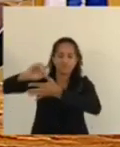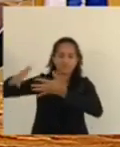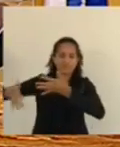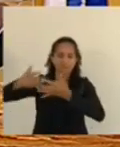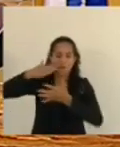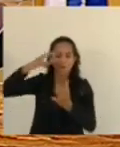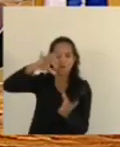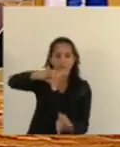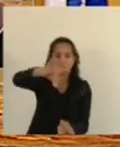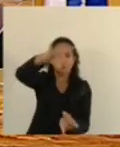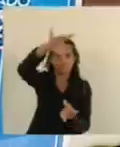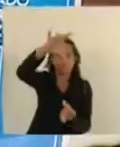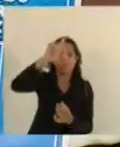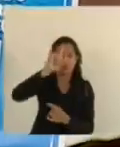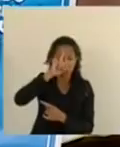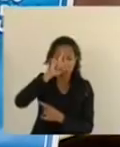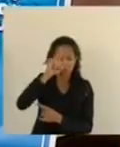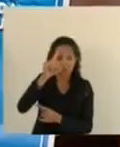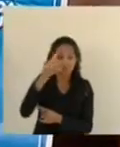Por gentileza, dia 30.